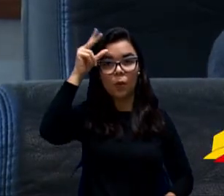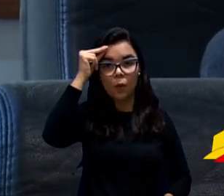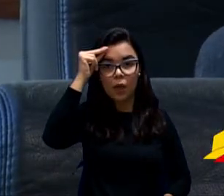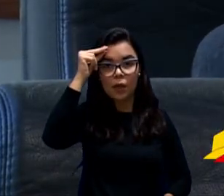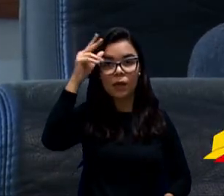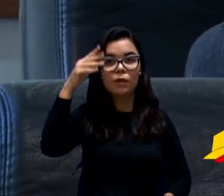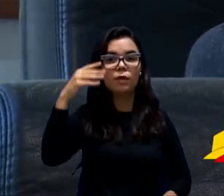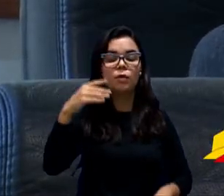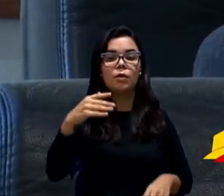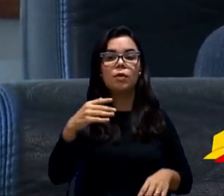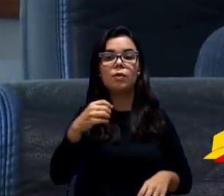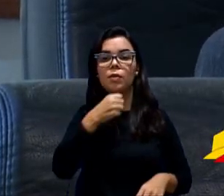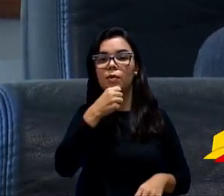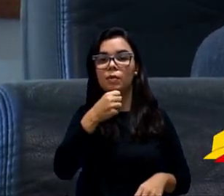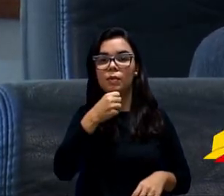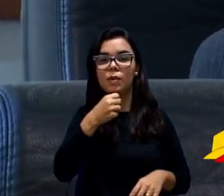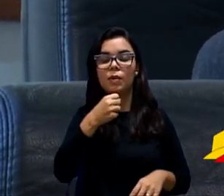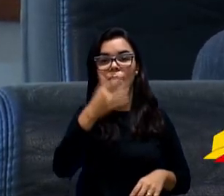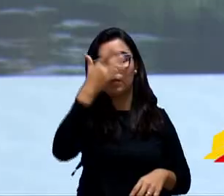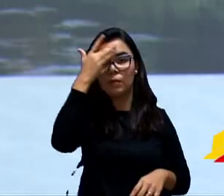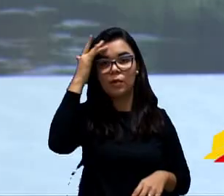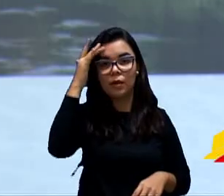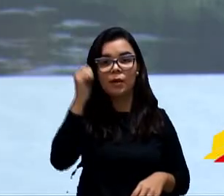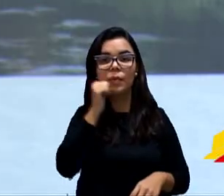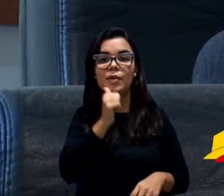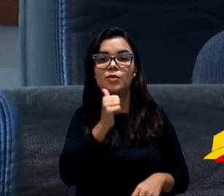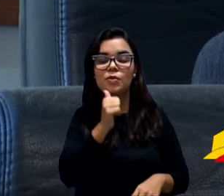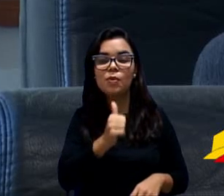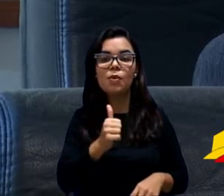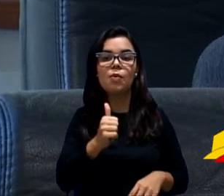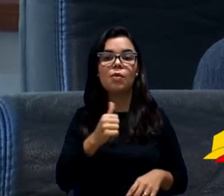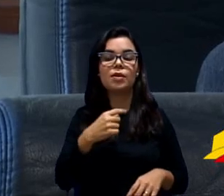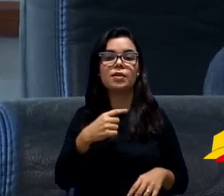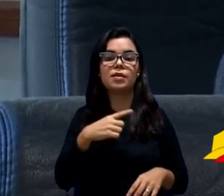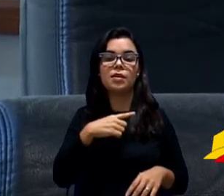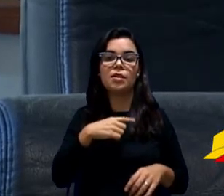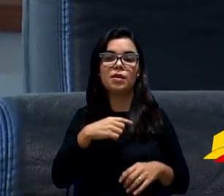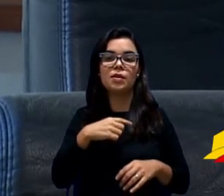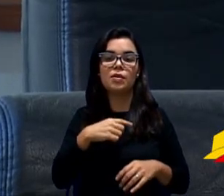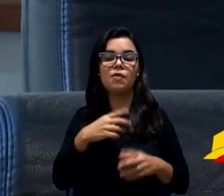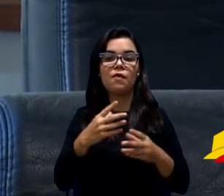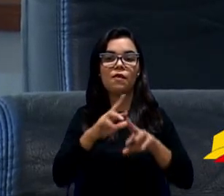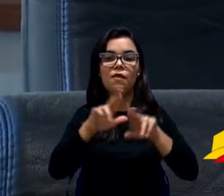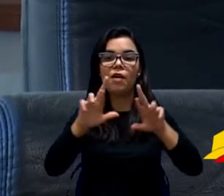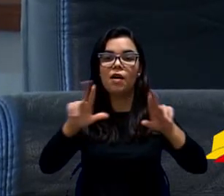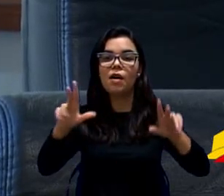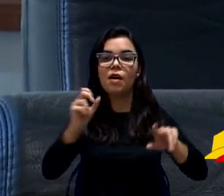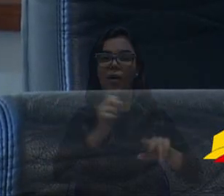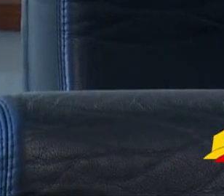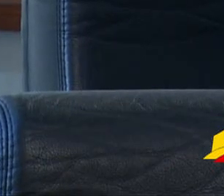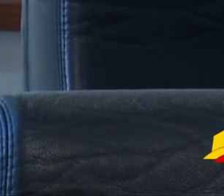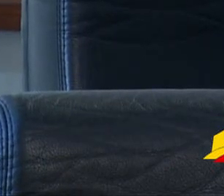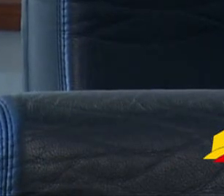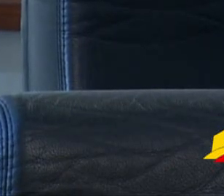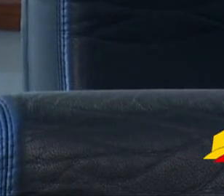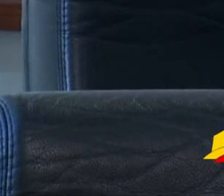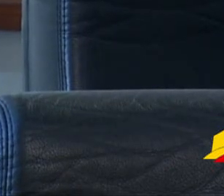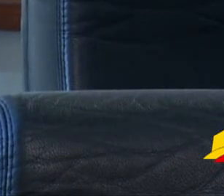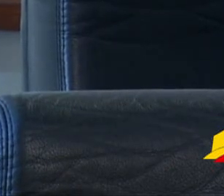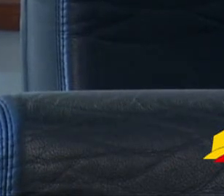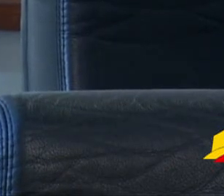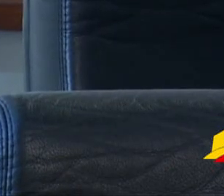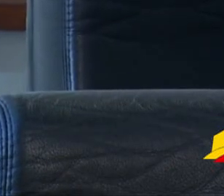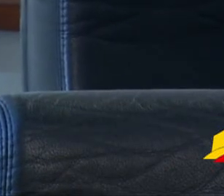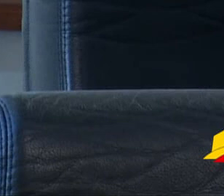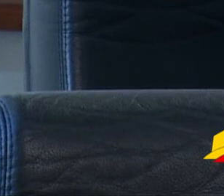pensionistas. Nós chegamos a questionar o ano passado, o referente, porque